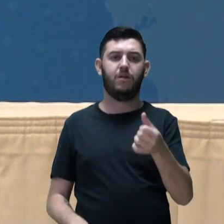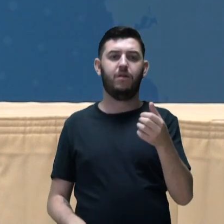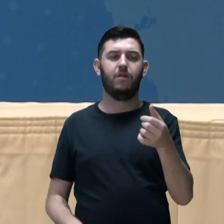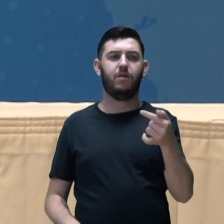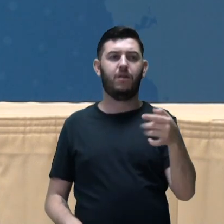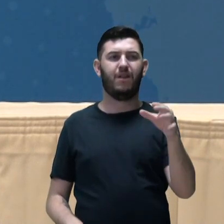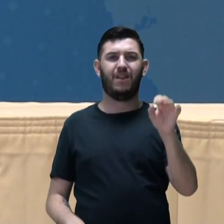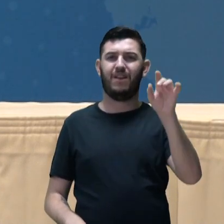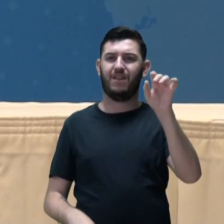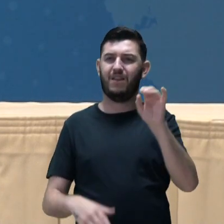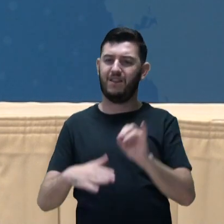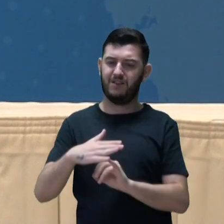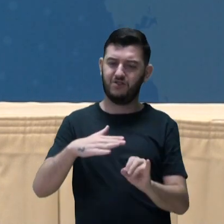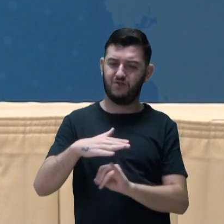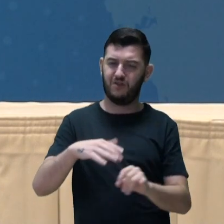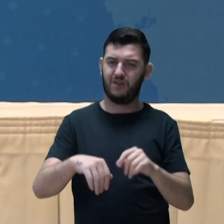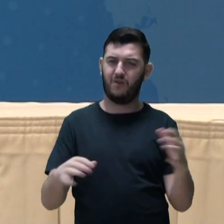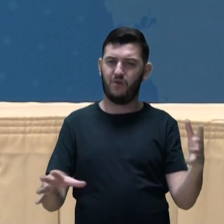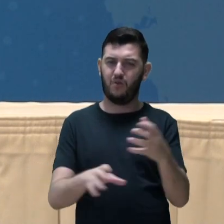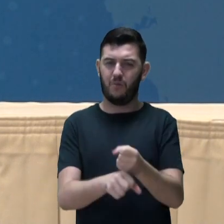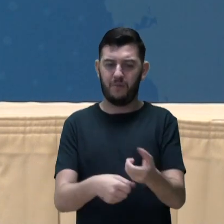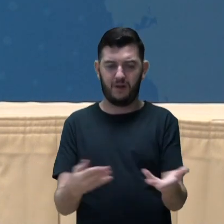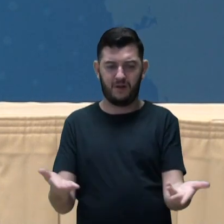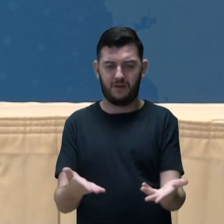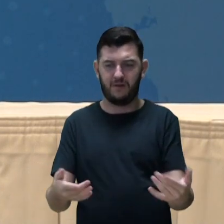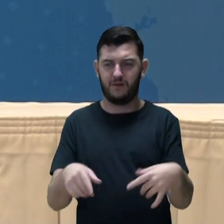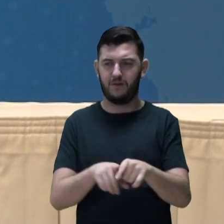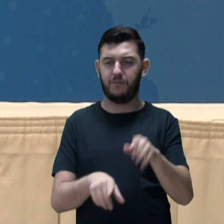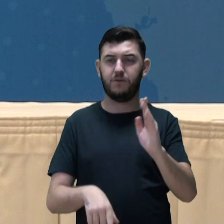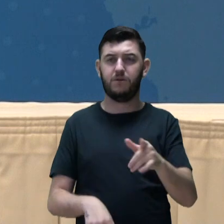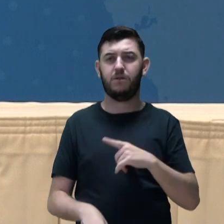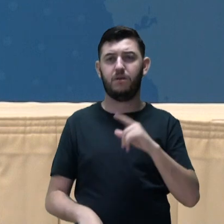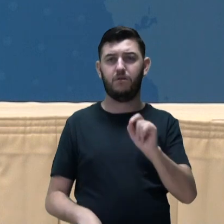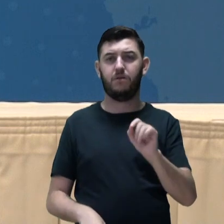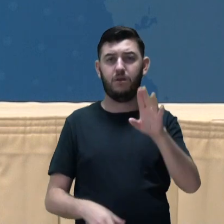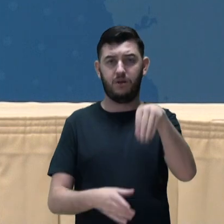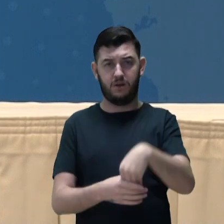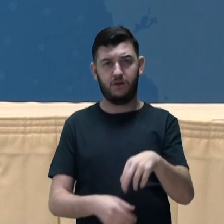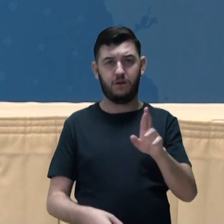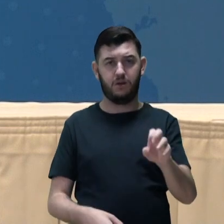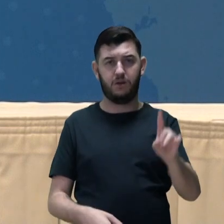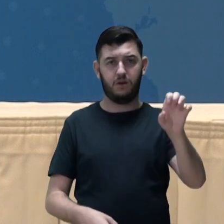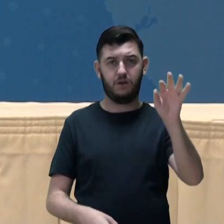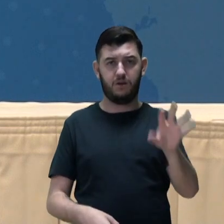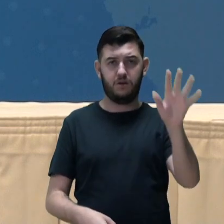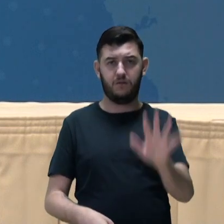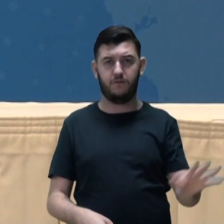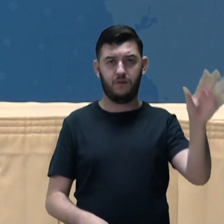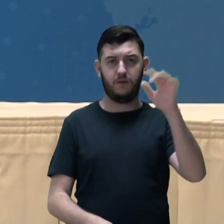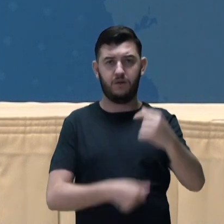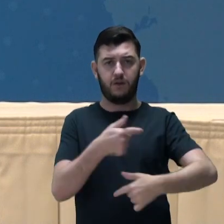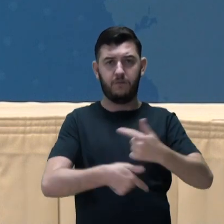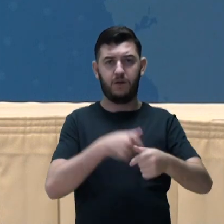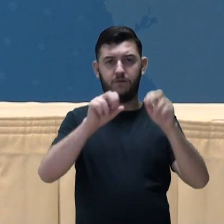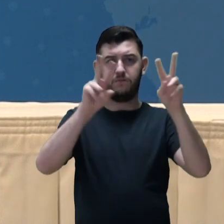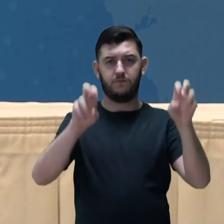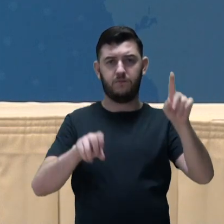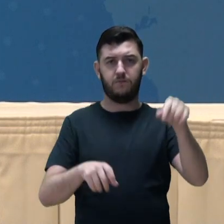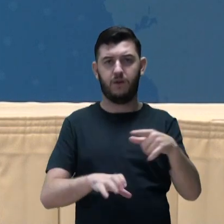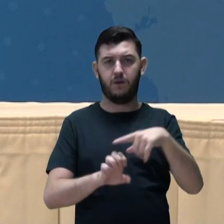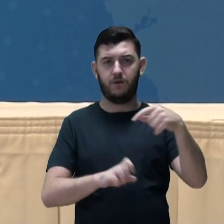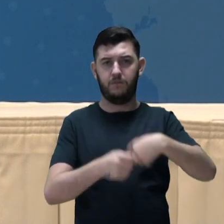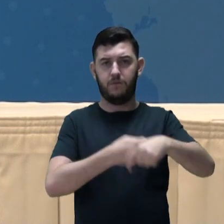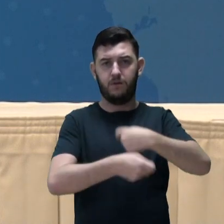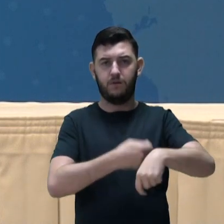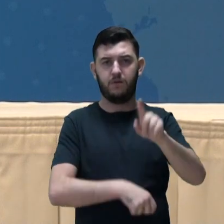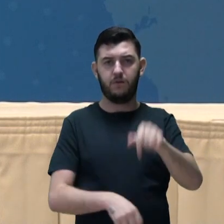câmbio agora, nós chegamos a esse número, e está na vocação da Rede Federal trabalhar o tema do empreendedorismo, tanto do